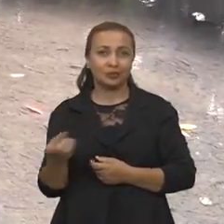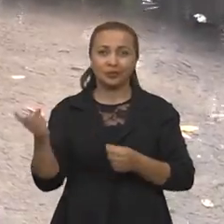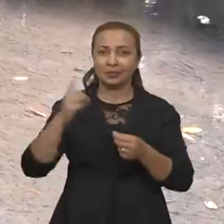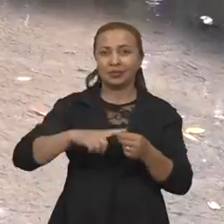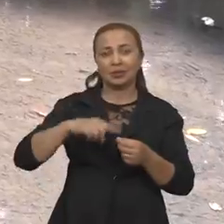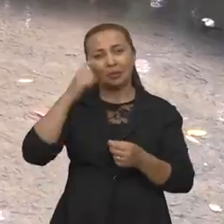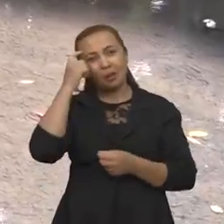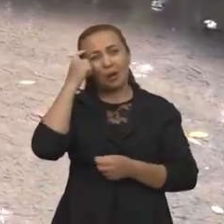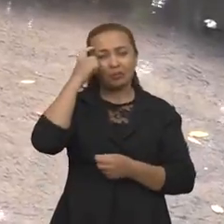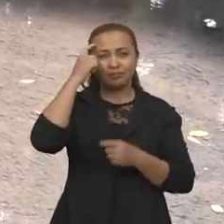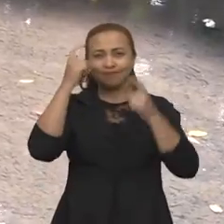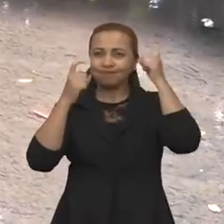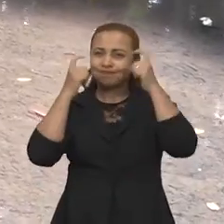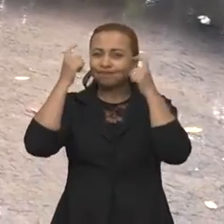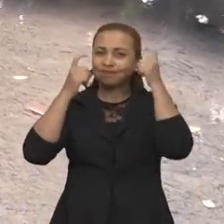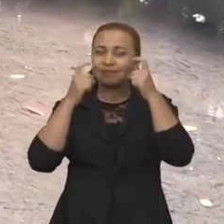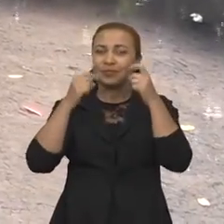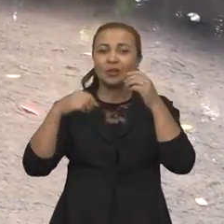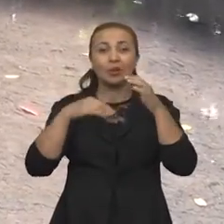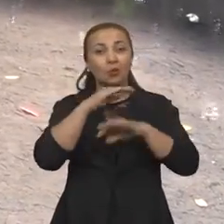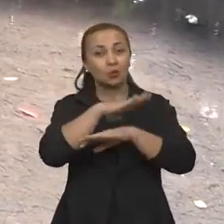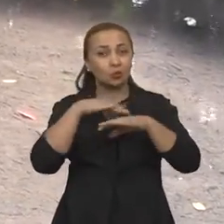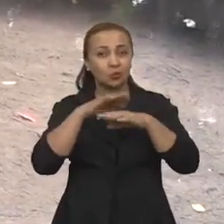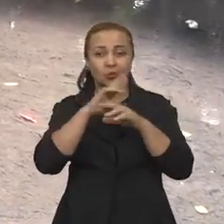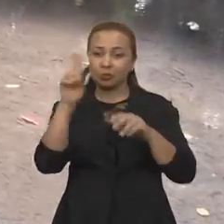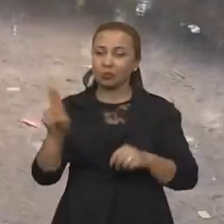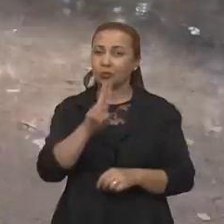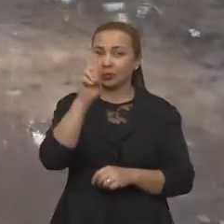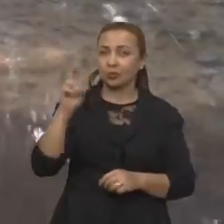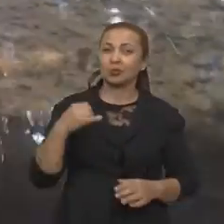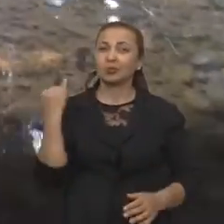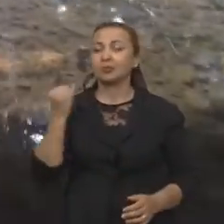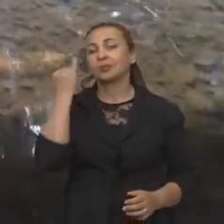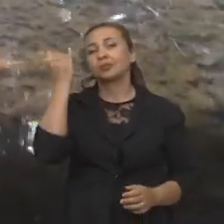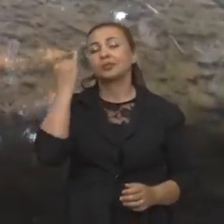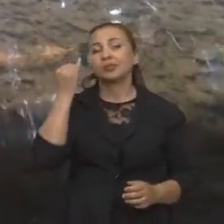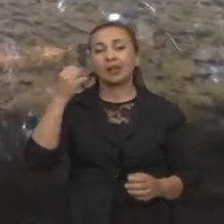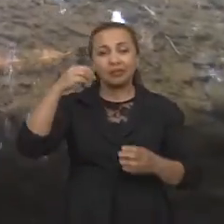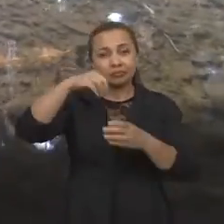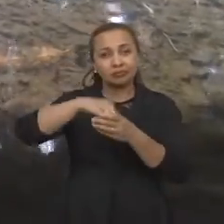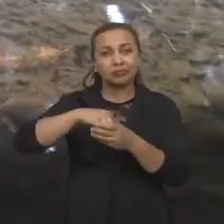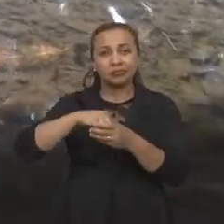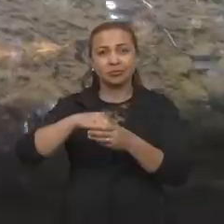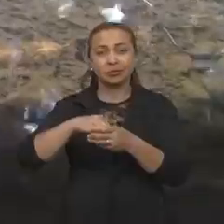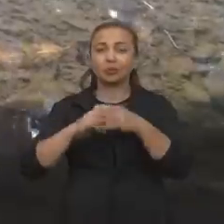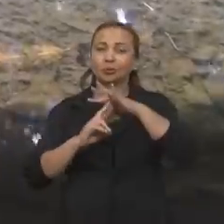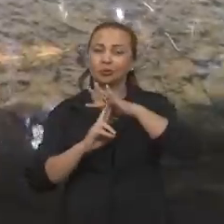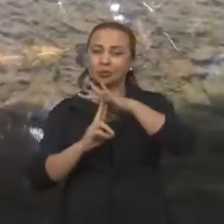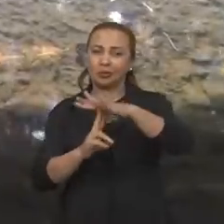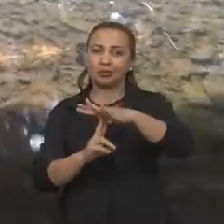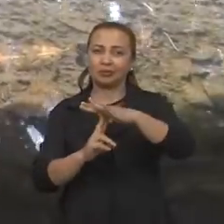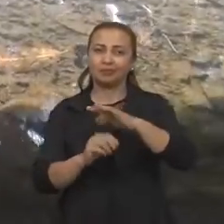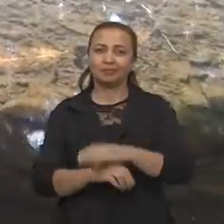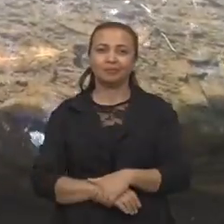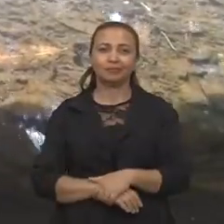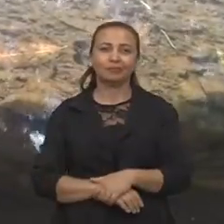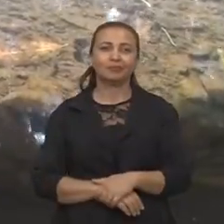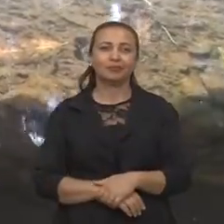essa preocupação também, segundo ao uso, o uso sustentável e dentro de um viés ambiental, né?